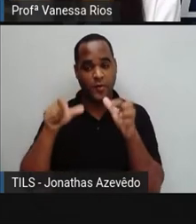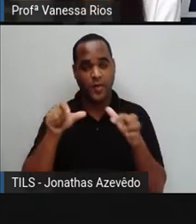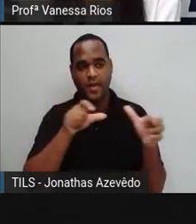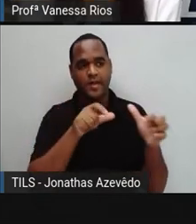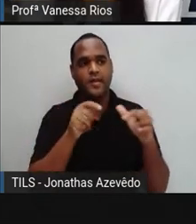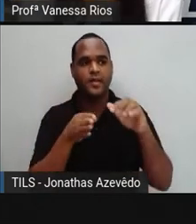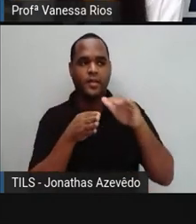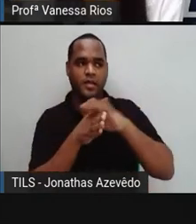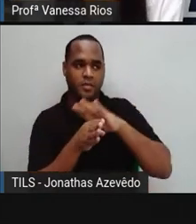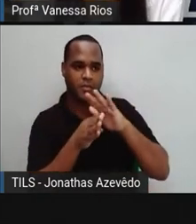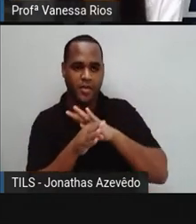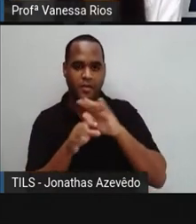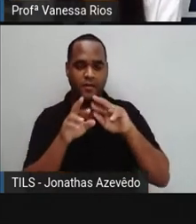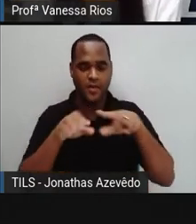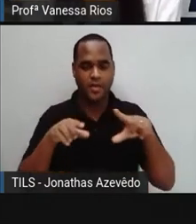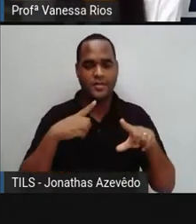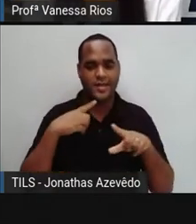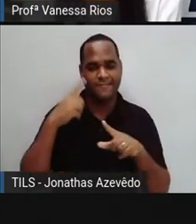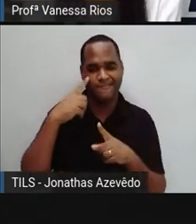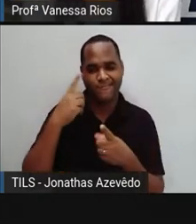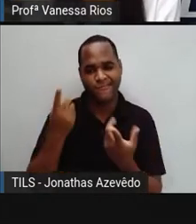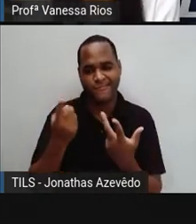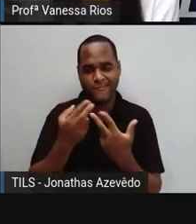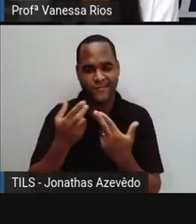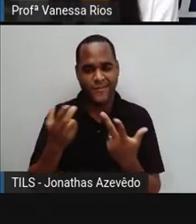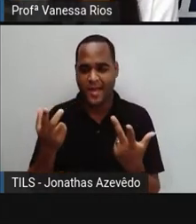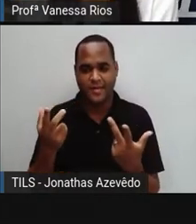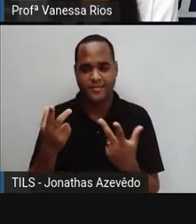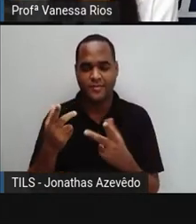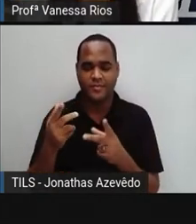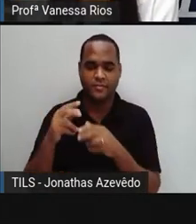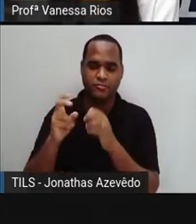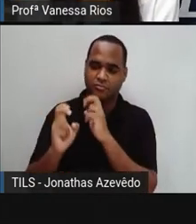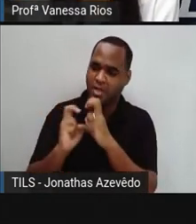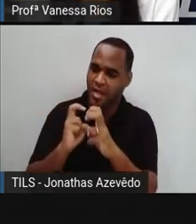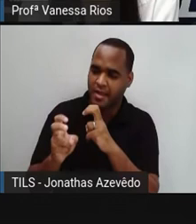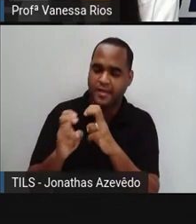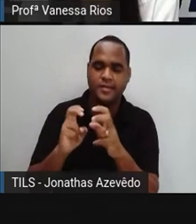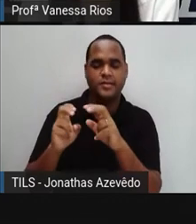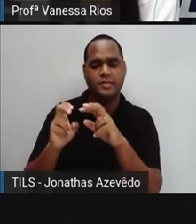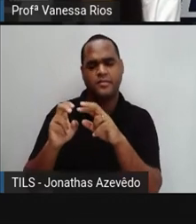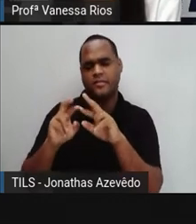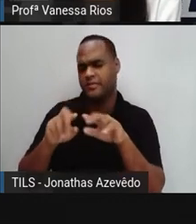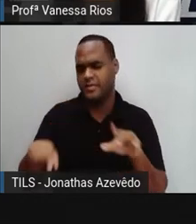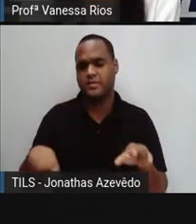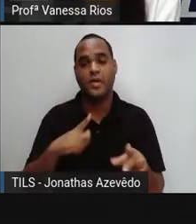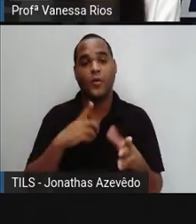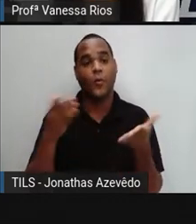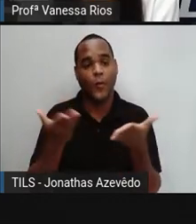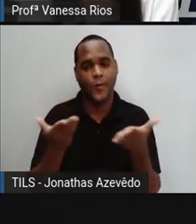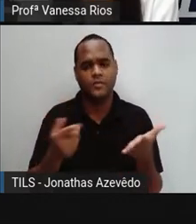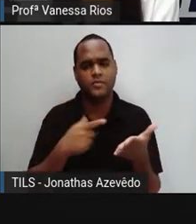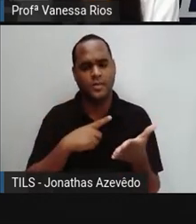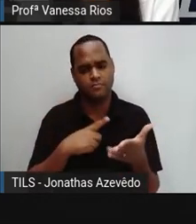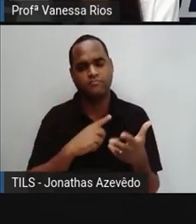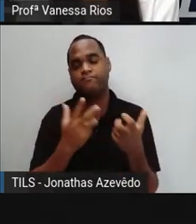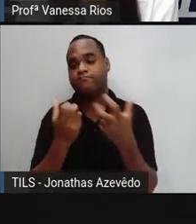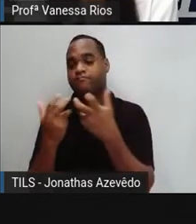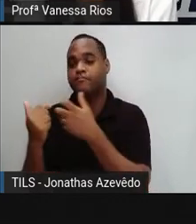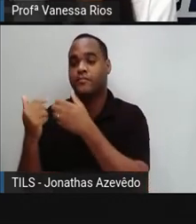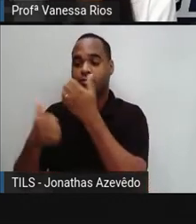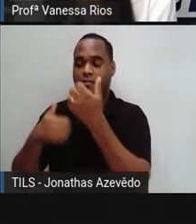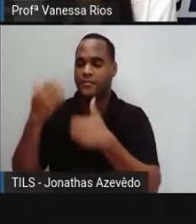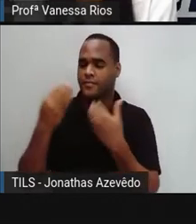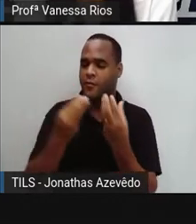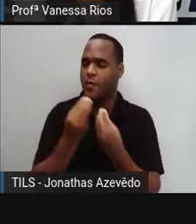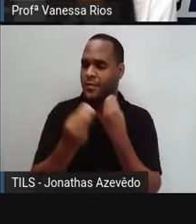interferência dos meios de transporte. Para se levar de uma forma mais rápida. E hoje a gente já percebe essas mensagens